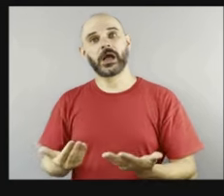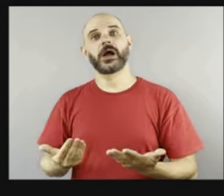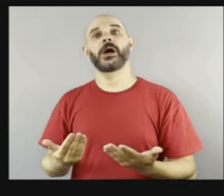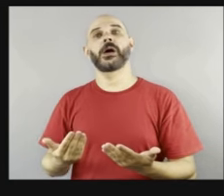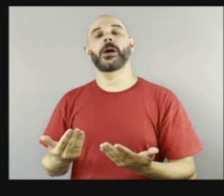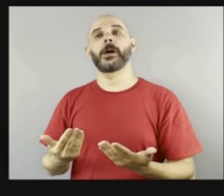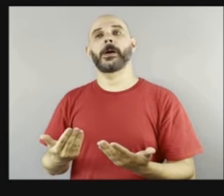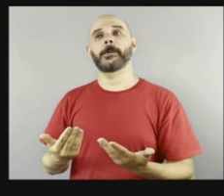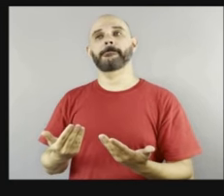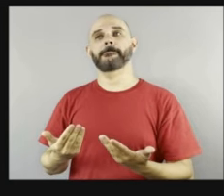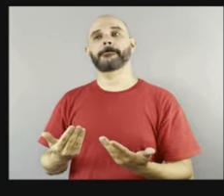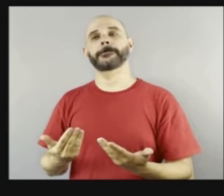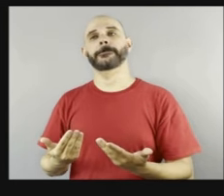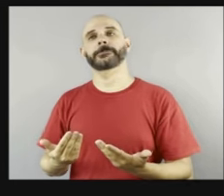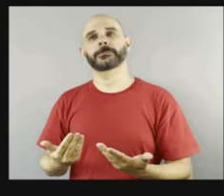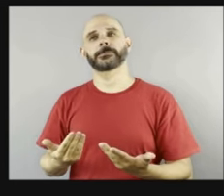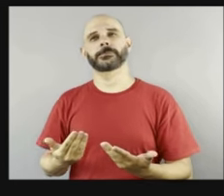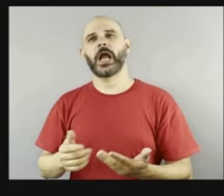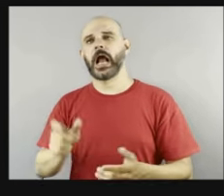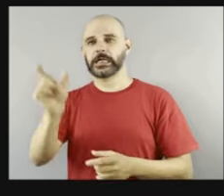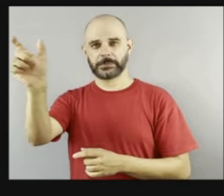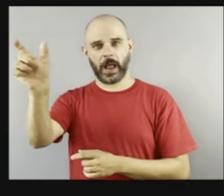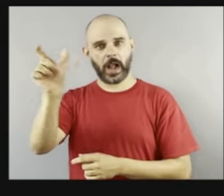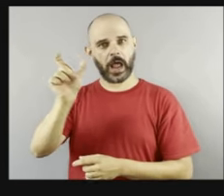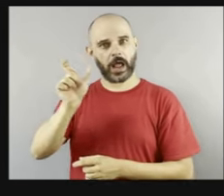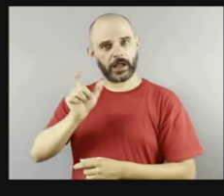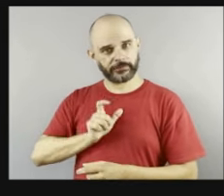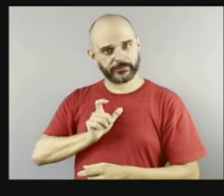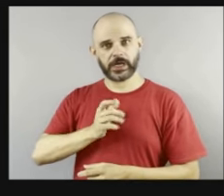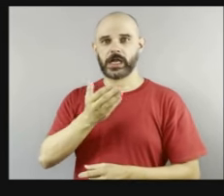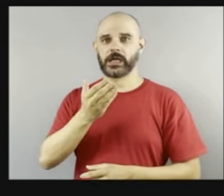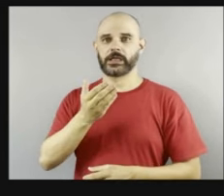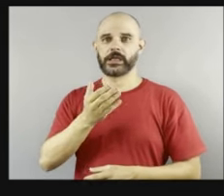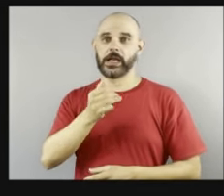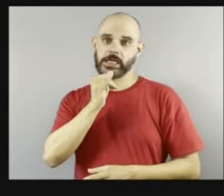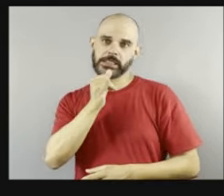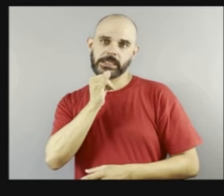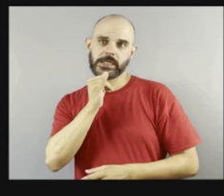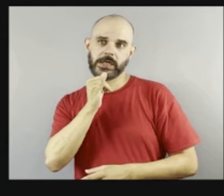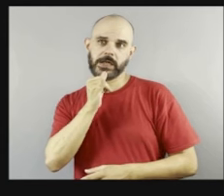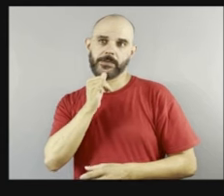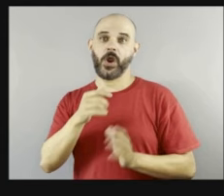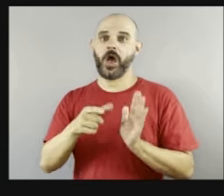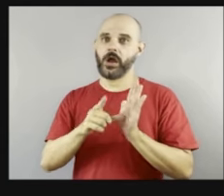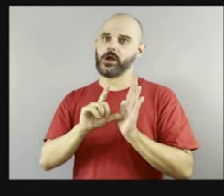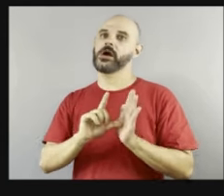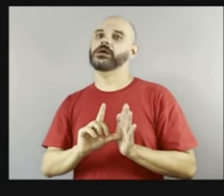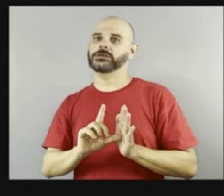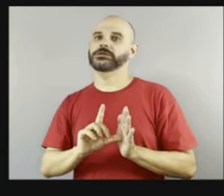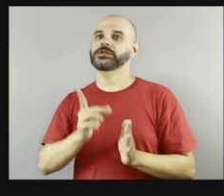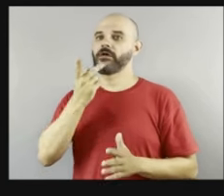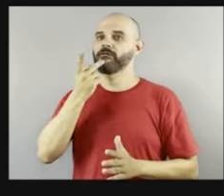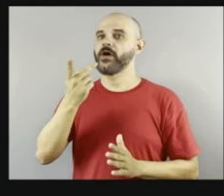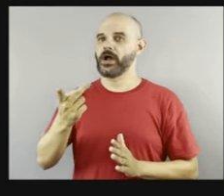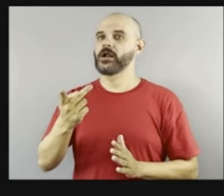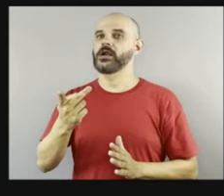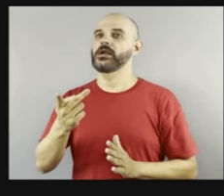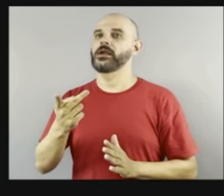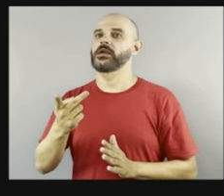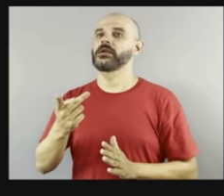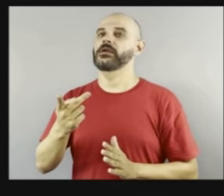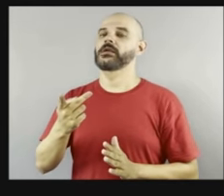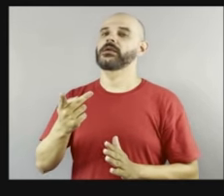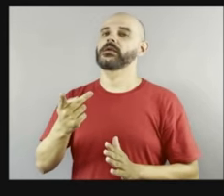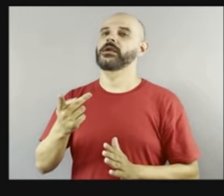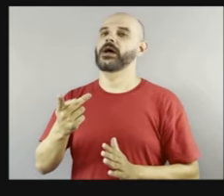diagnóstico, agora, é mais comum o diagnóstico precoce, etc. Mas ainda acontece das pessoas só terem a notícia ali.